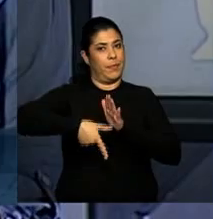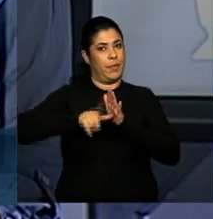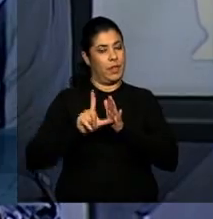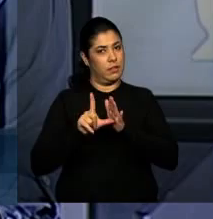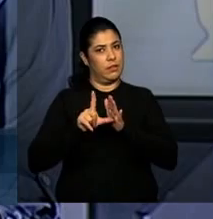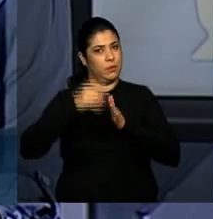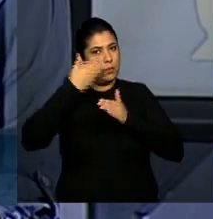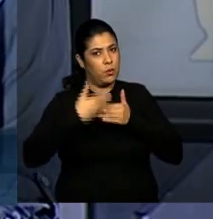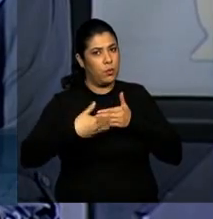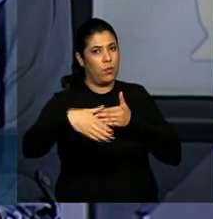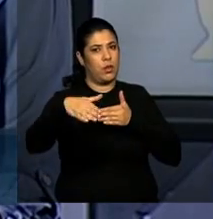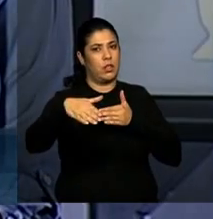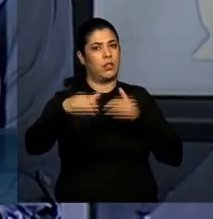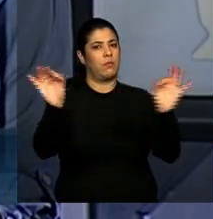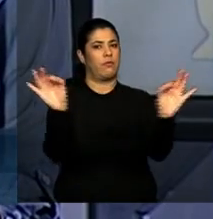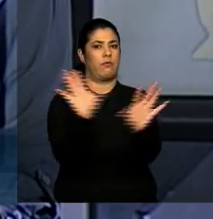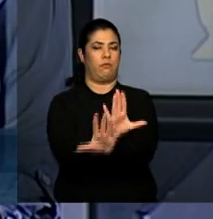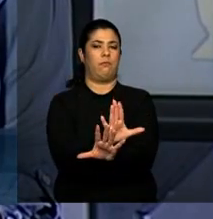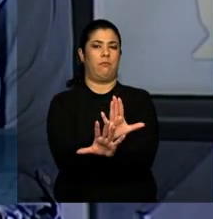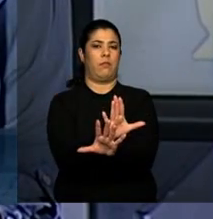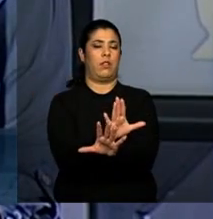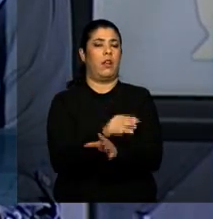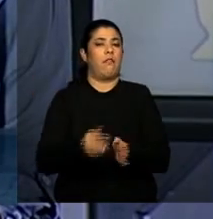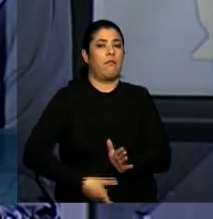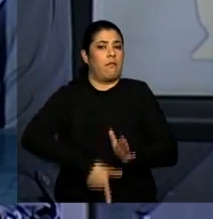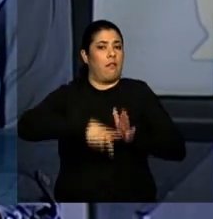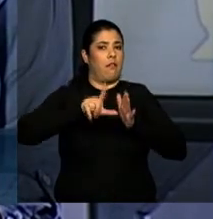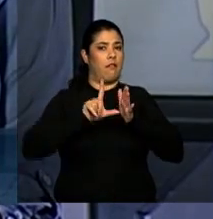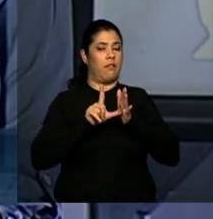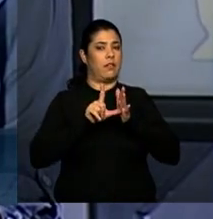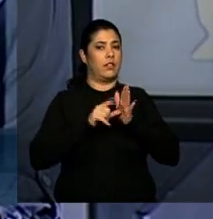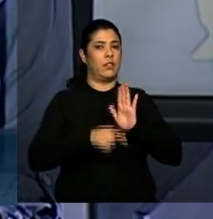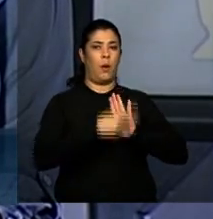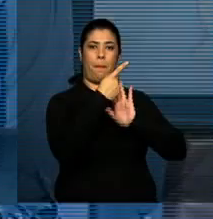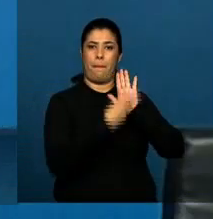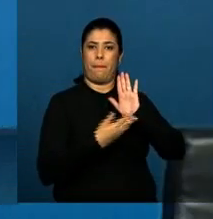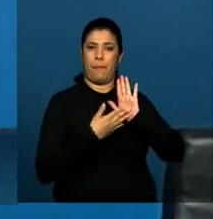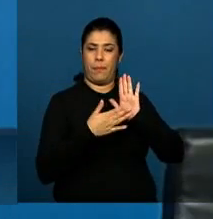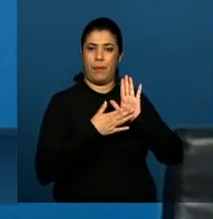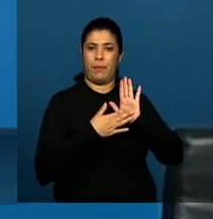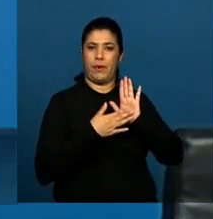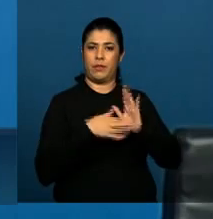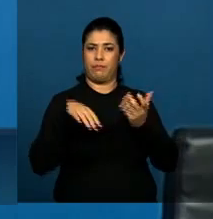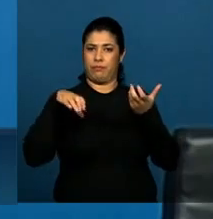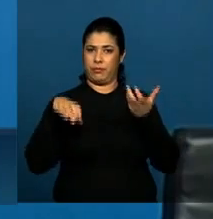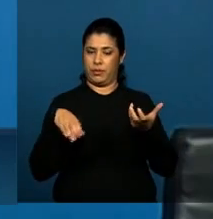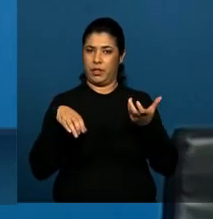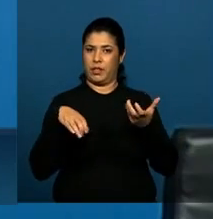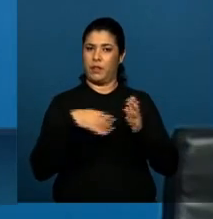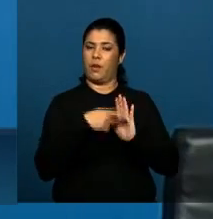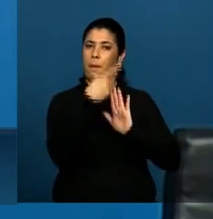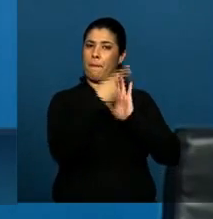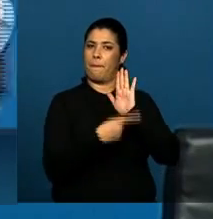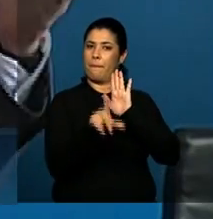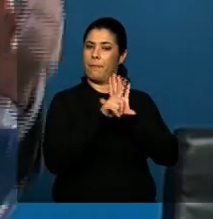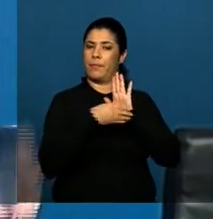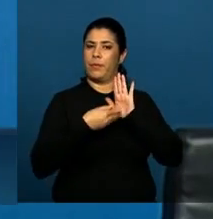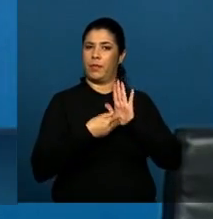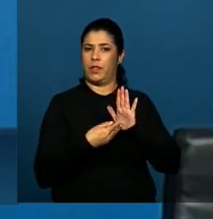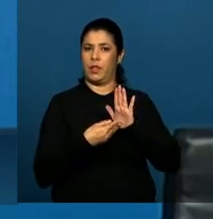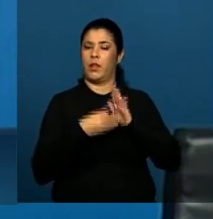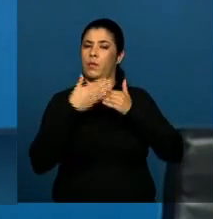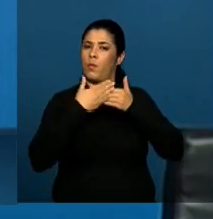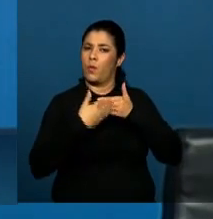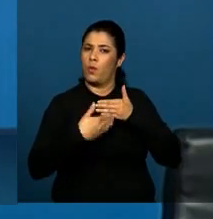durante e depois. Antes de ser enviado para o Congresso Nacional, como projeto de lei, durante a